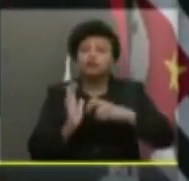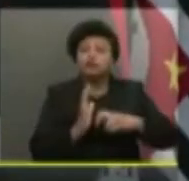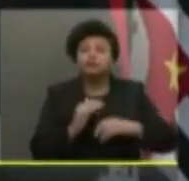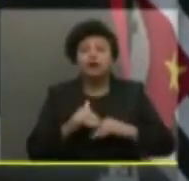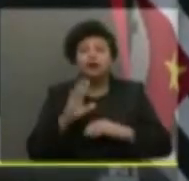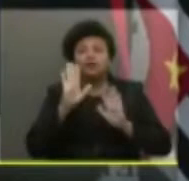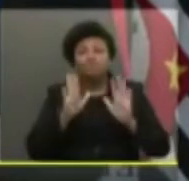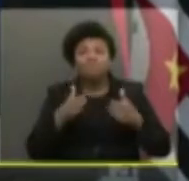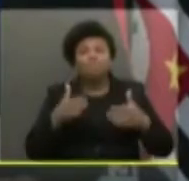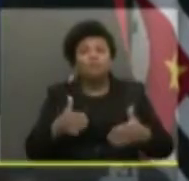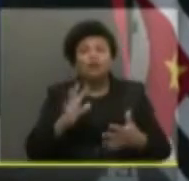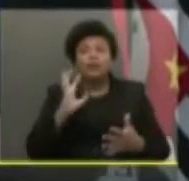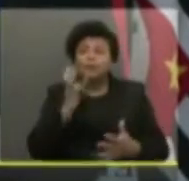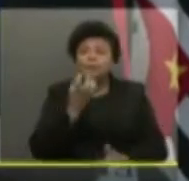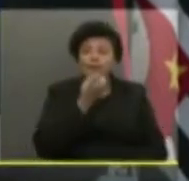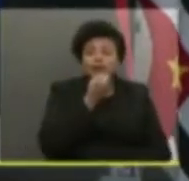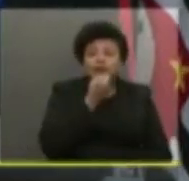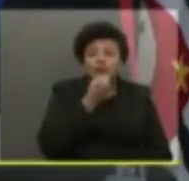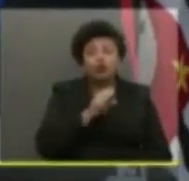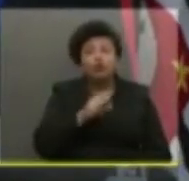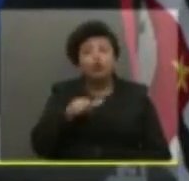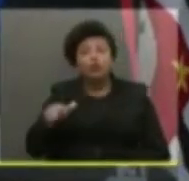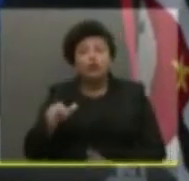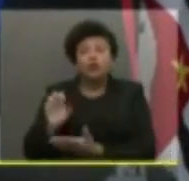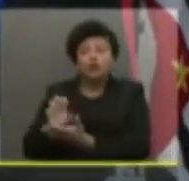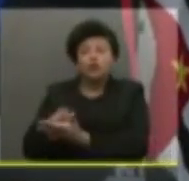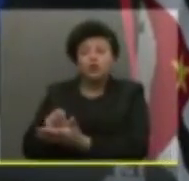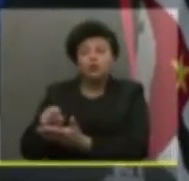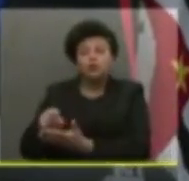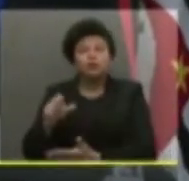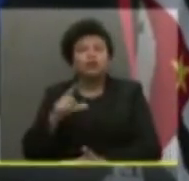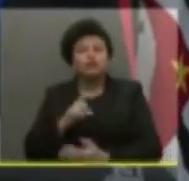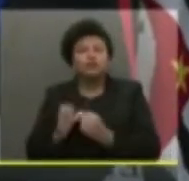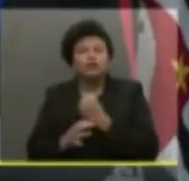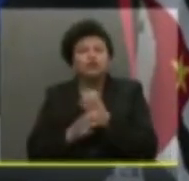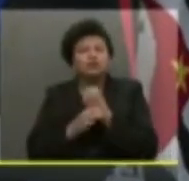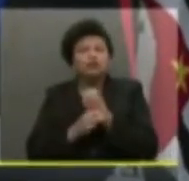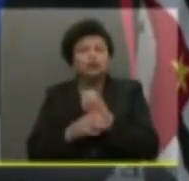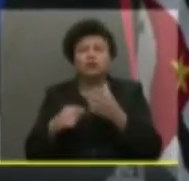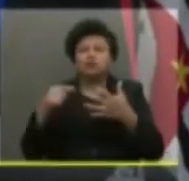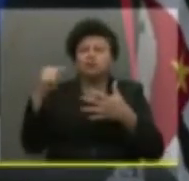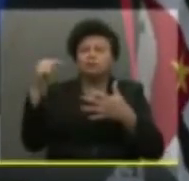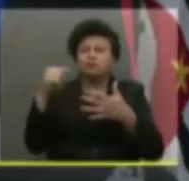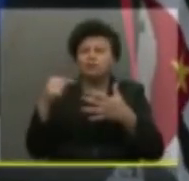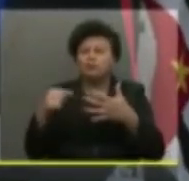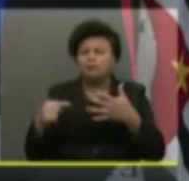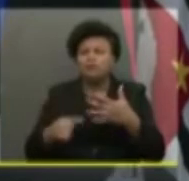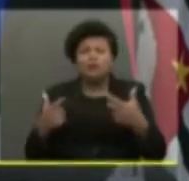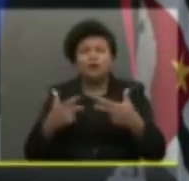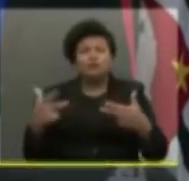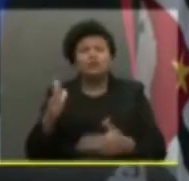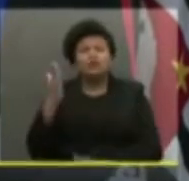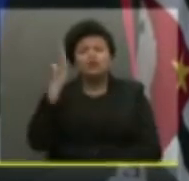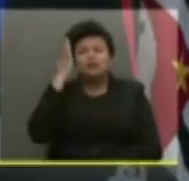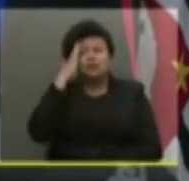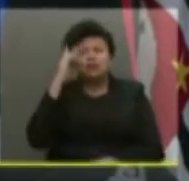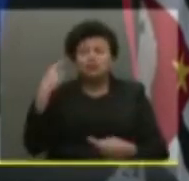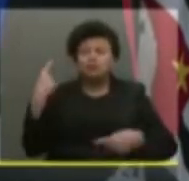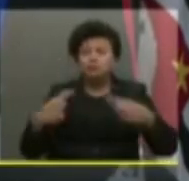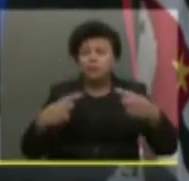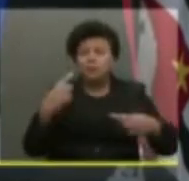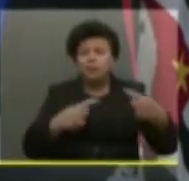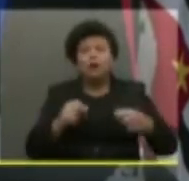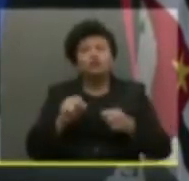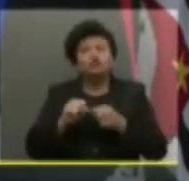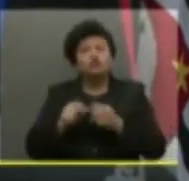do que no consumo. O que temos a segurança por uma série de itens que aqui constam, que já são de conhecimento, pelo debate que fizemos